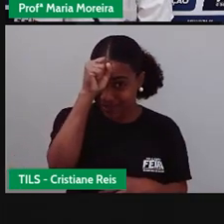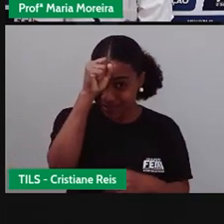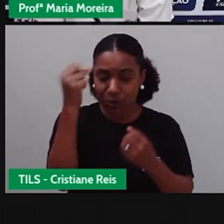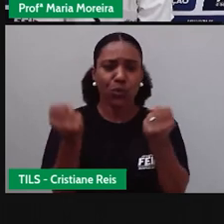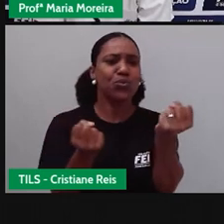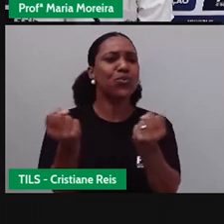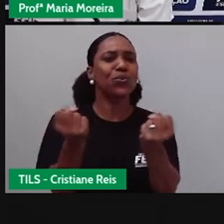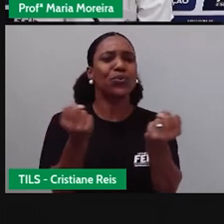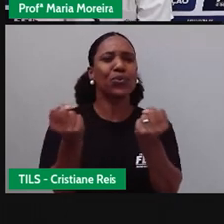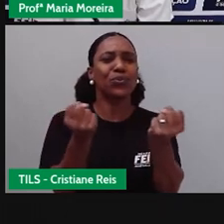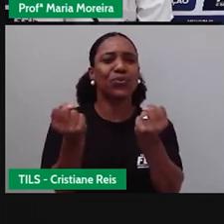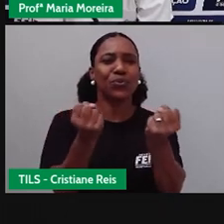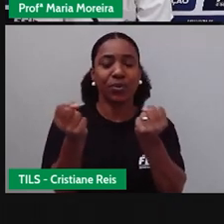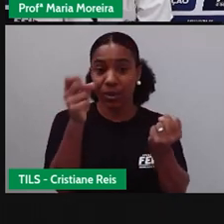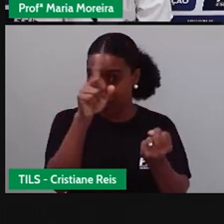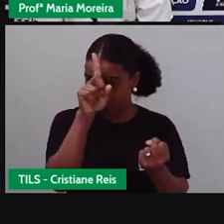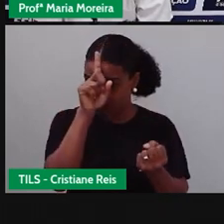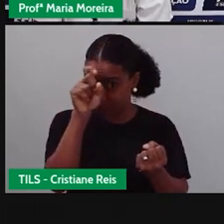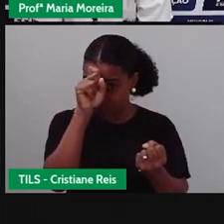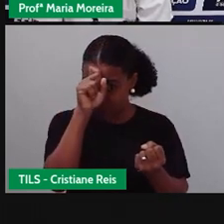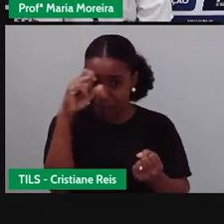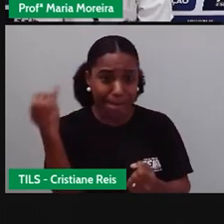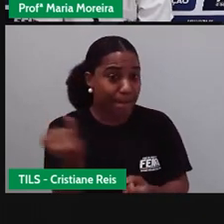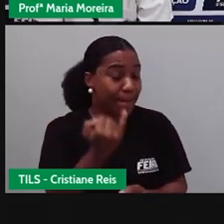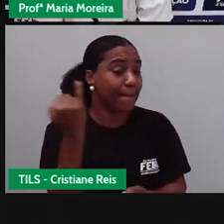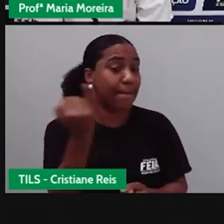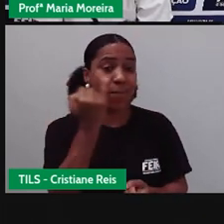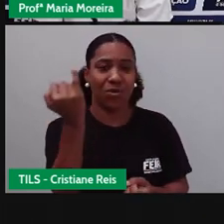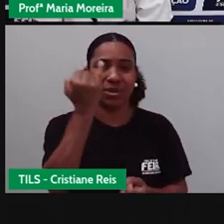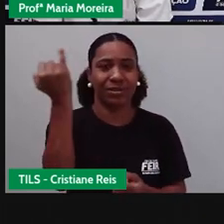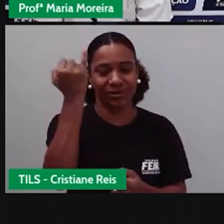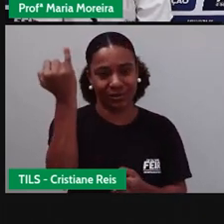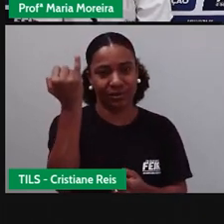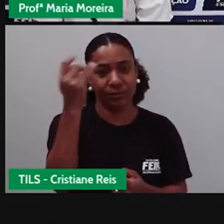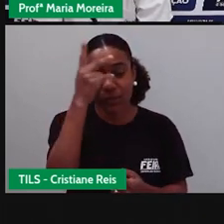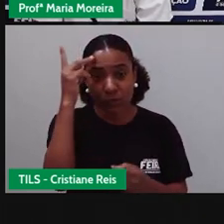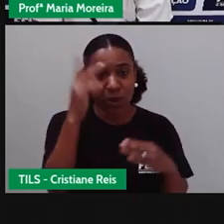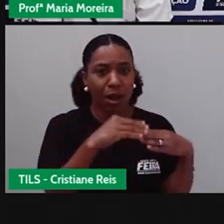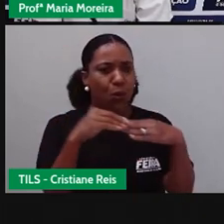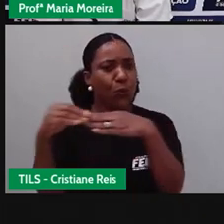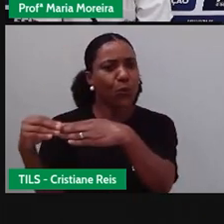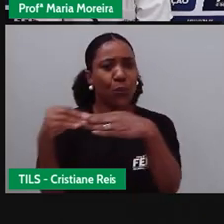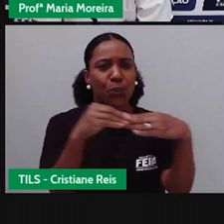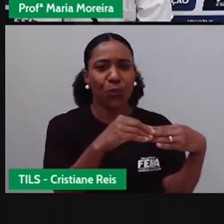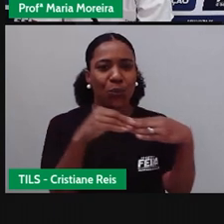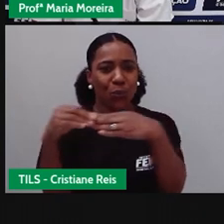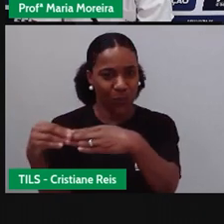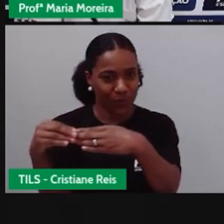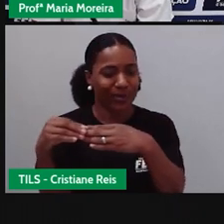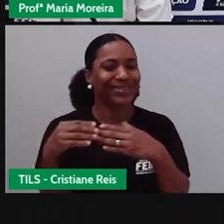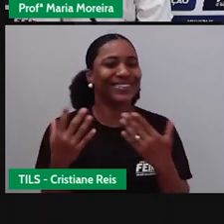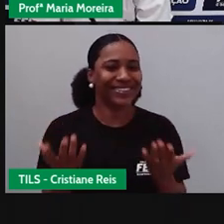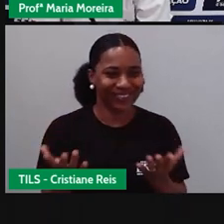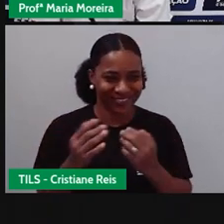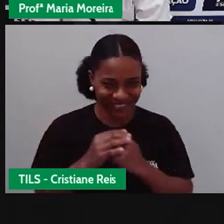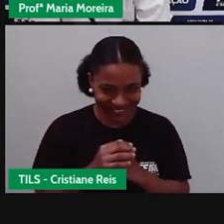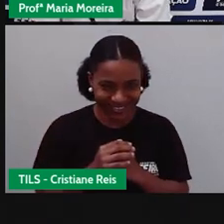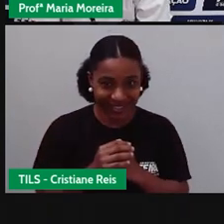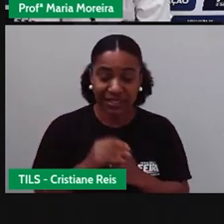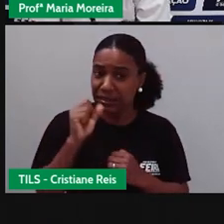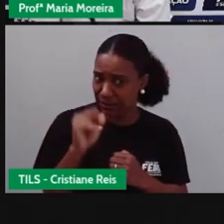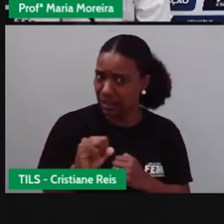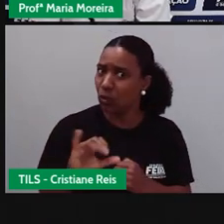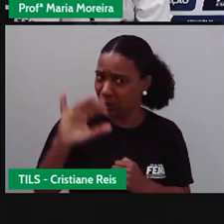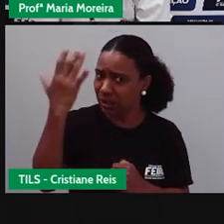veículos extremamente importantes para o dia a dia das pessoas, tá? Afinal, em casos de